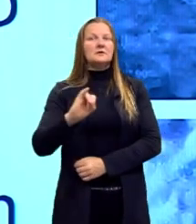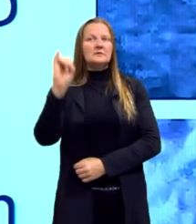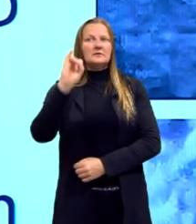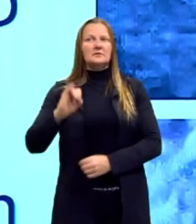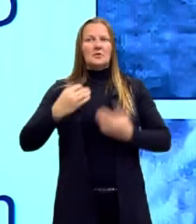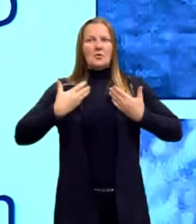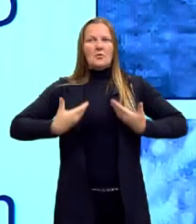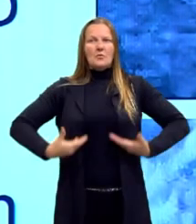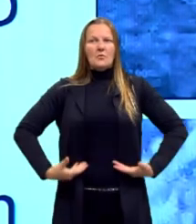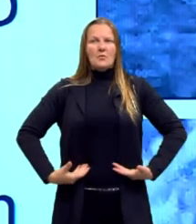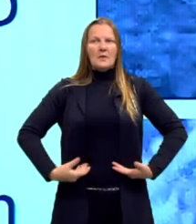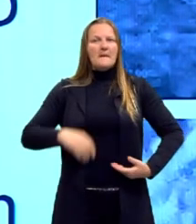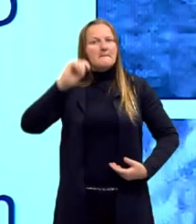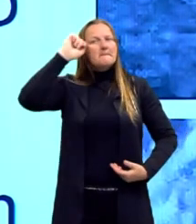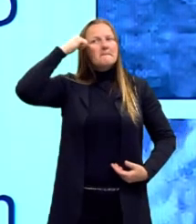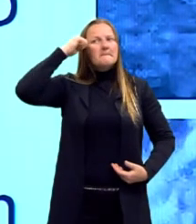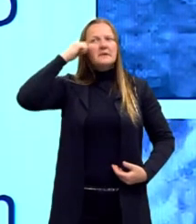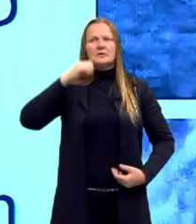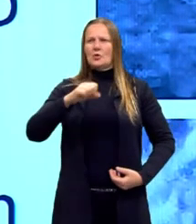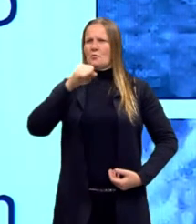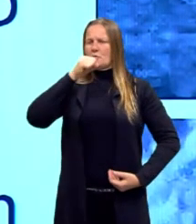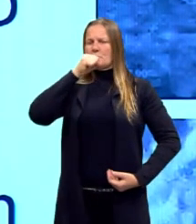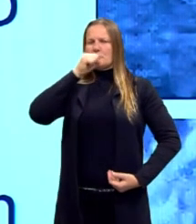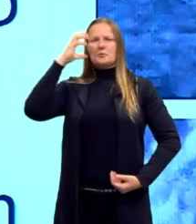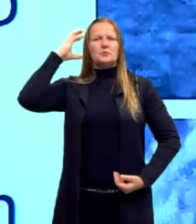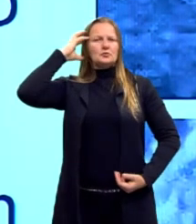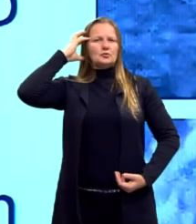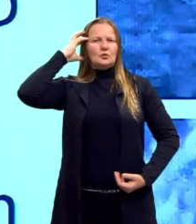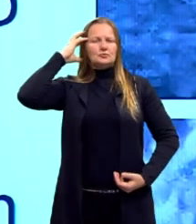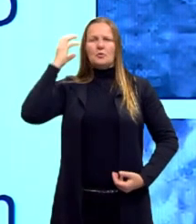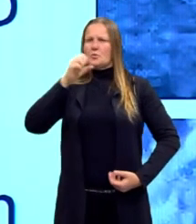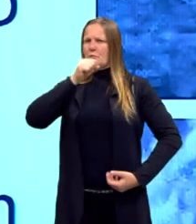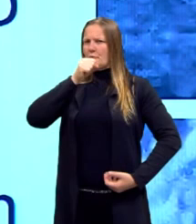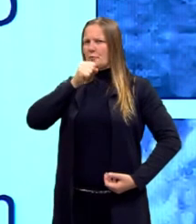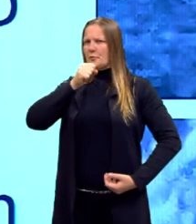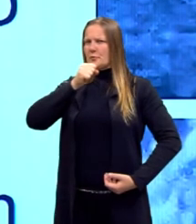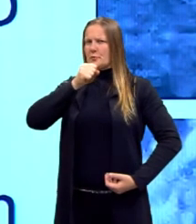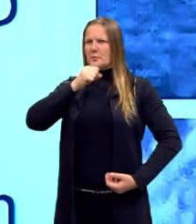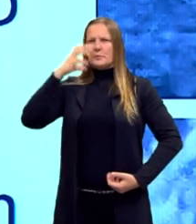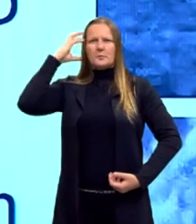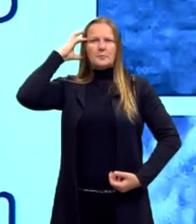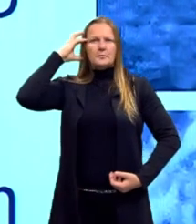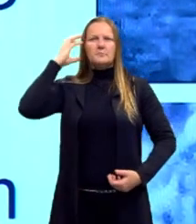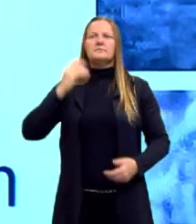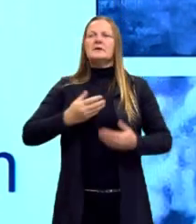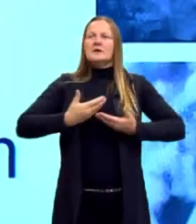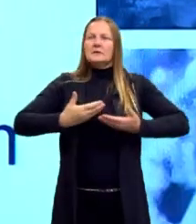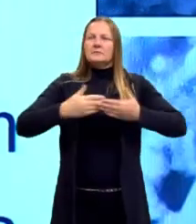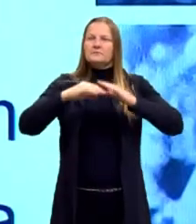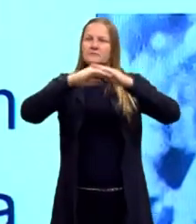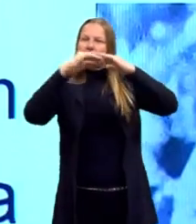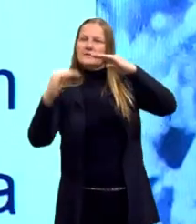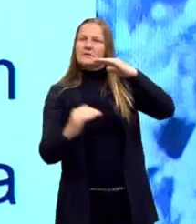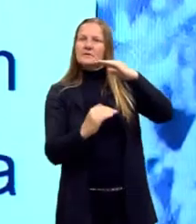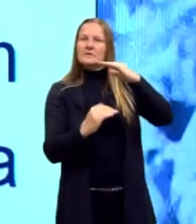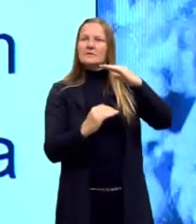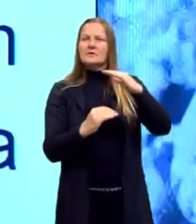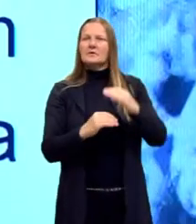negras, as suas insígnias, um microfone de rádio à sua frente. E embaixo, uma imagem de uma